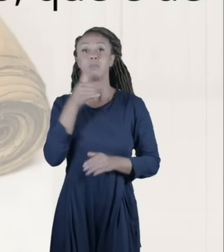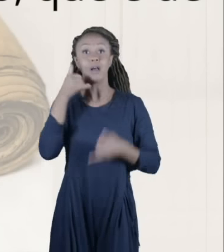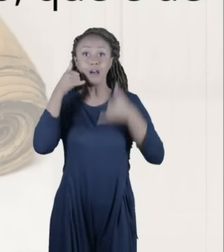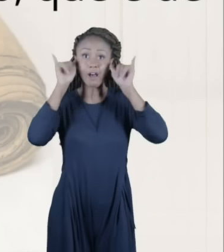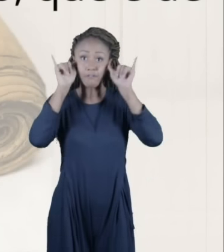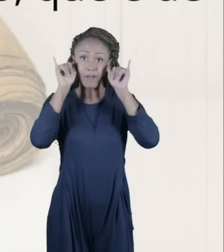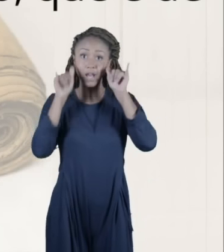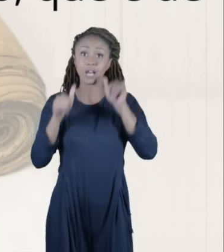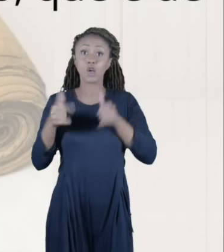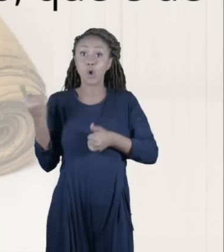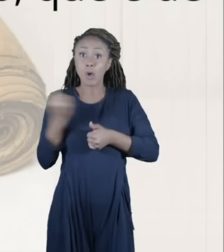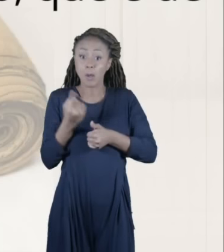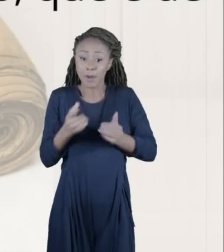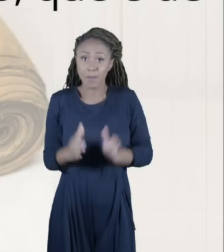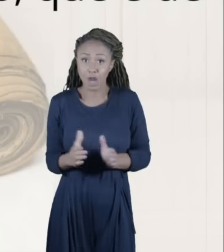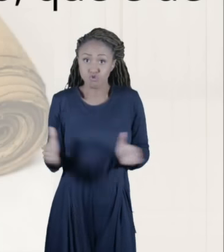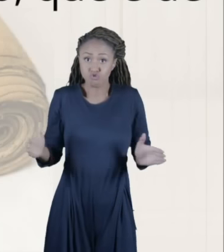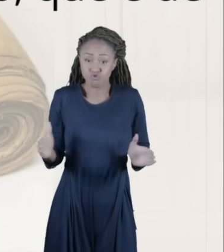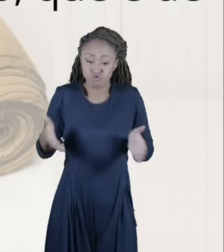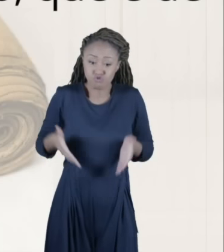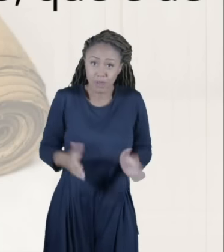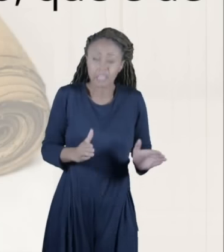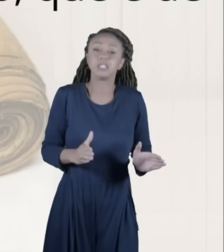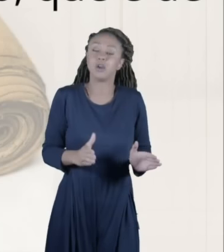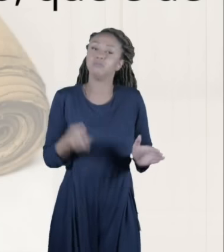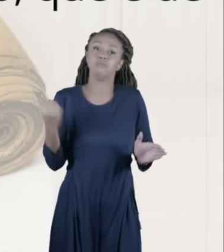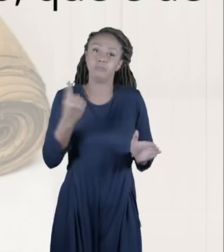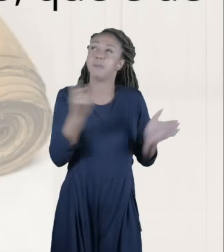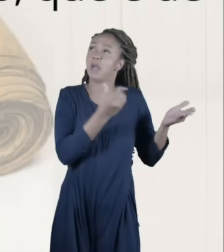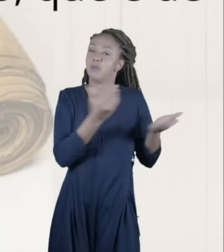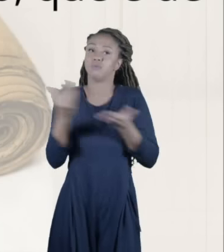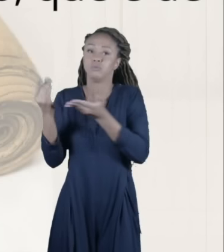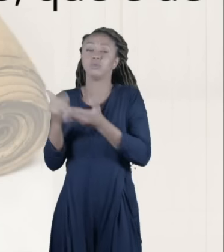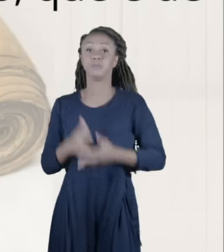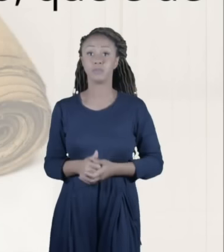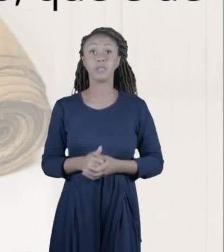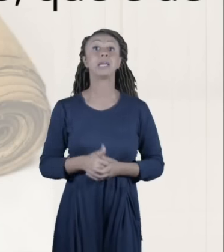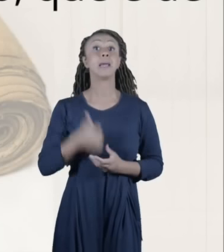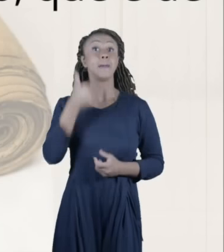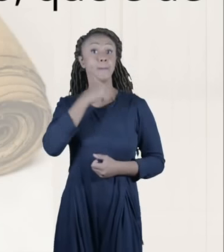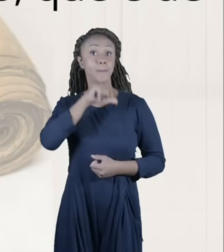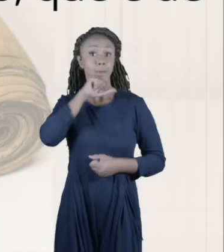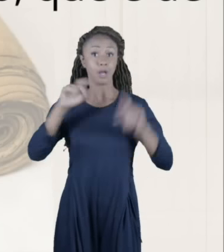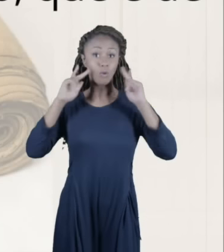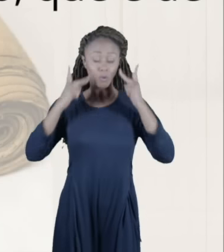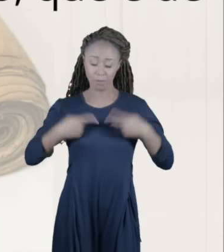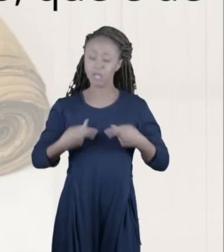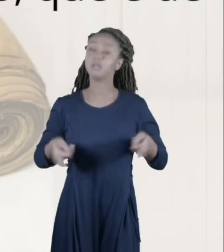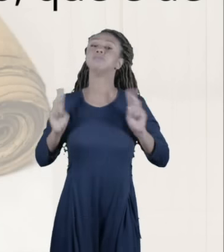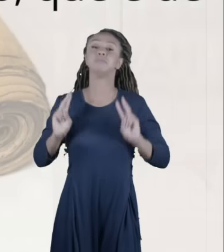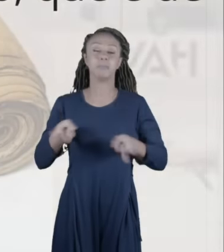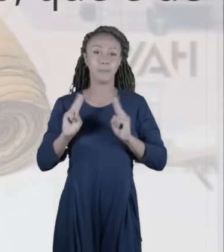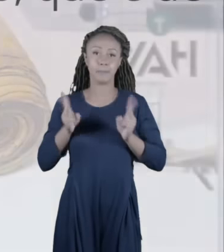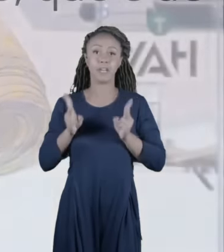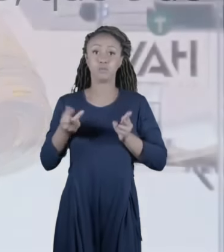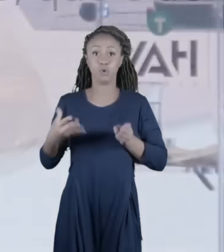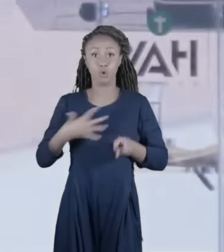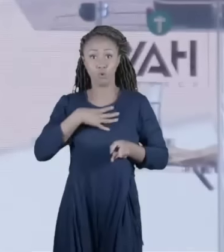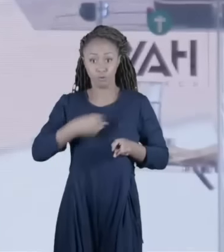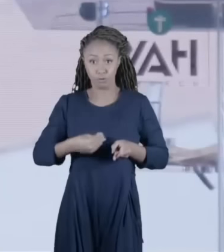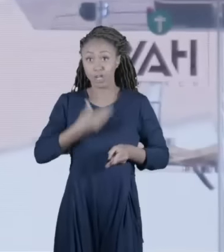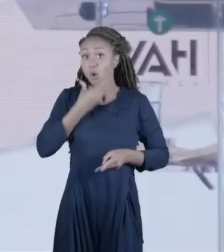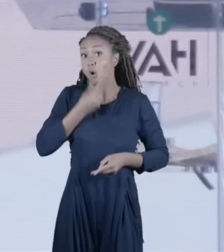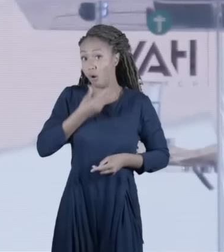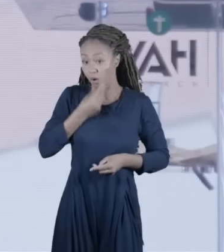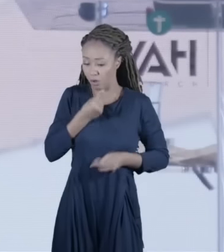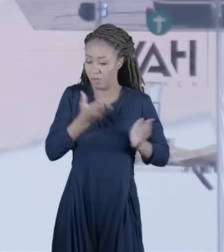o primeiro animal vai ser dedicado a Deus. Quando uma mãe dá luz, o primeiro filho, homem, vai ser dedicado a Deus. Isso quer dizer que tem que ser